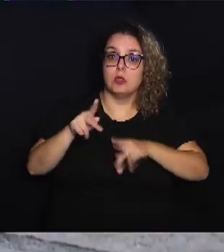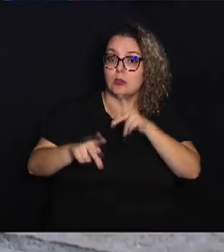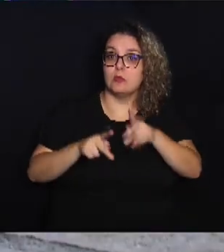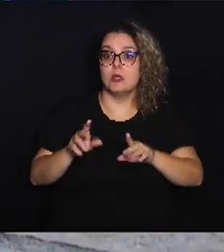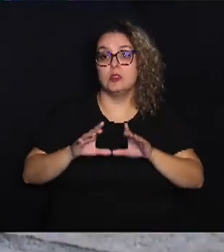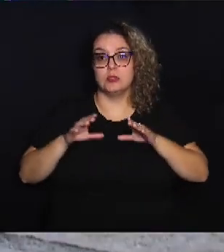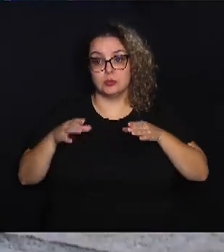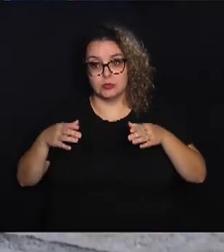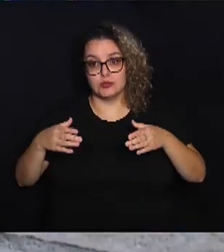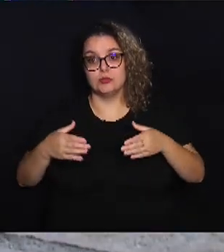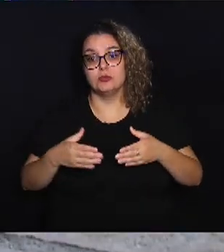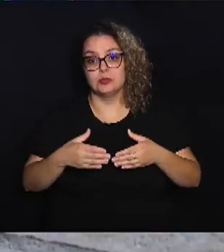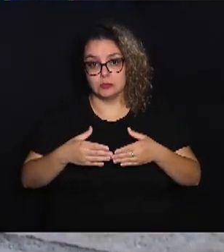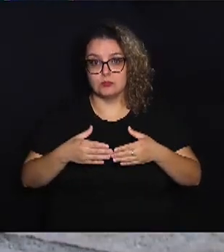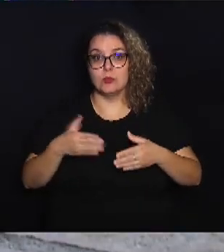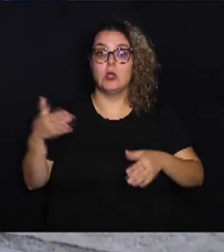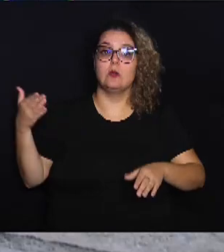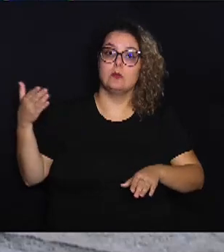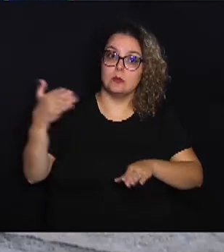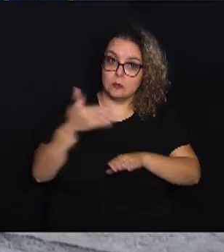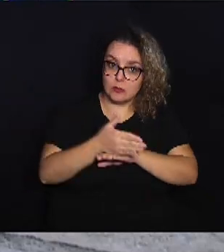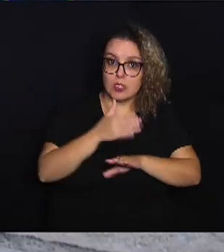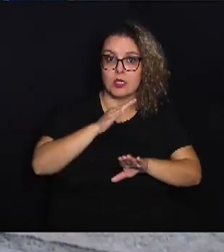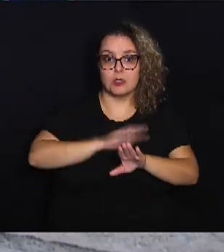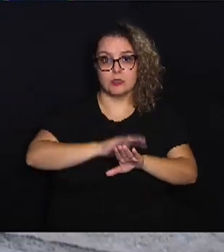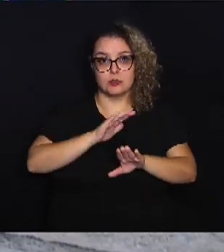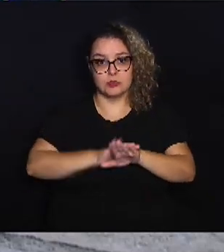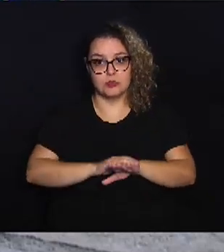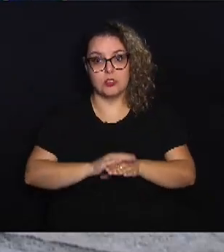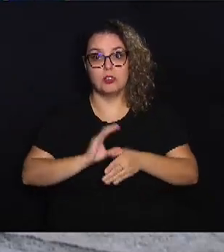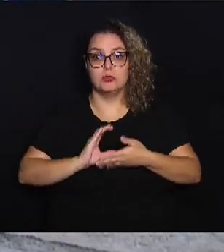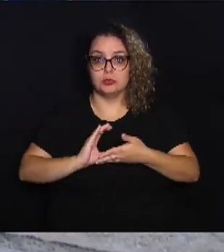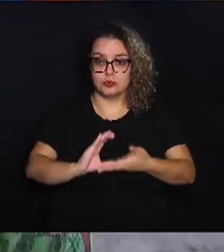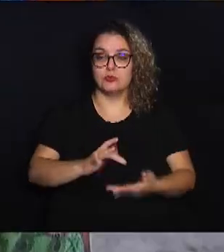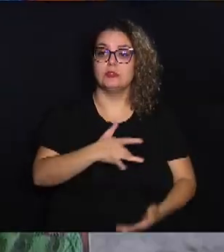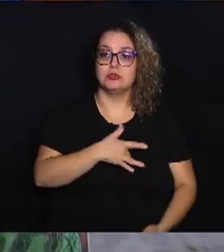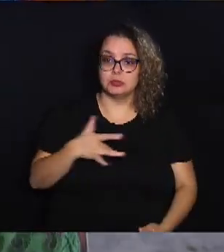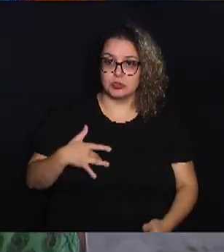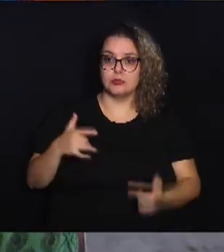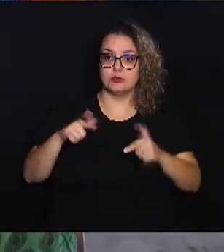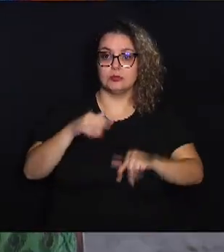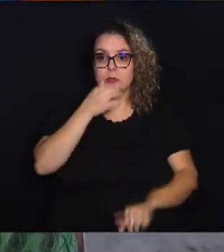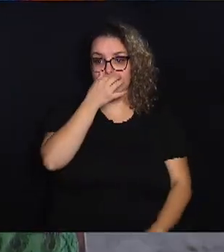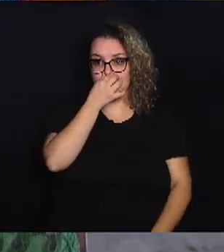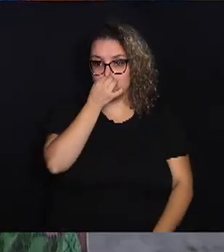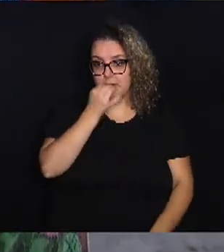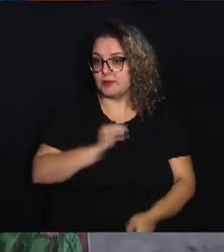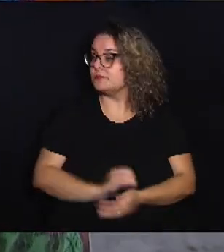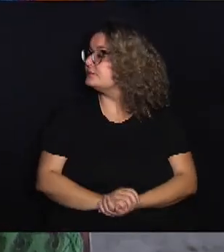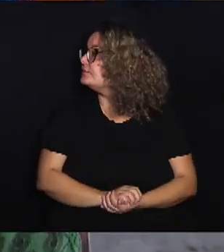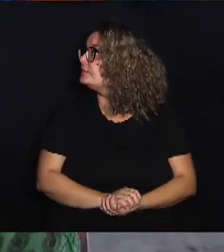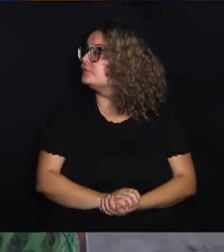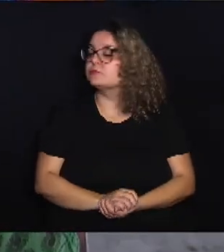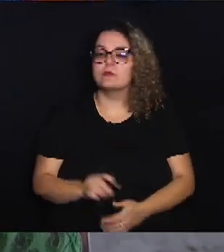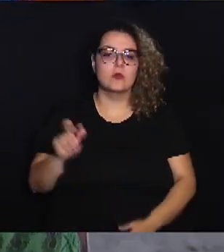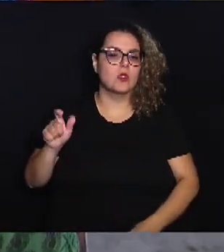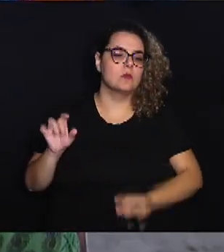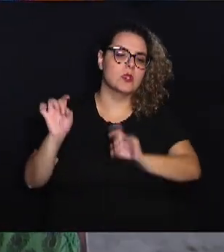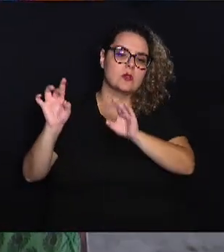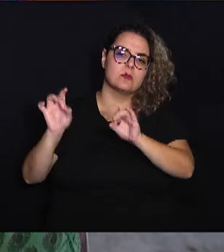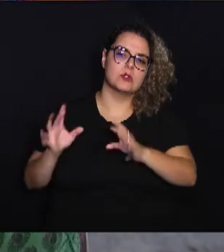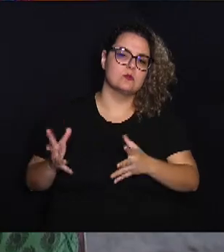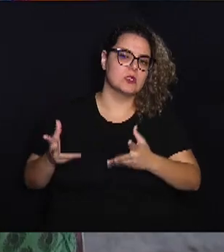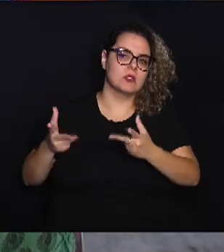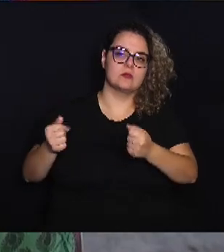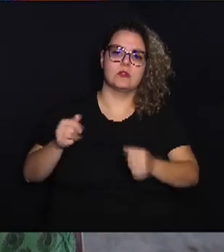comunidade, participando ativamente do Conselho de Saúde Local. É uma pessoa especialíssima aqui